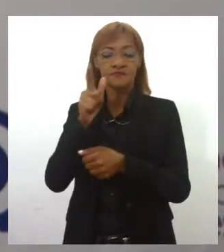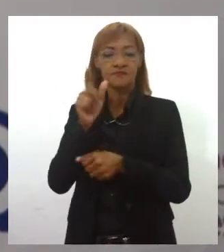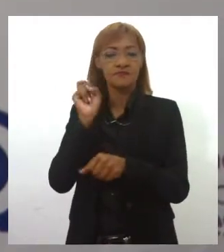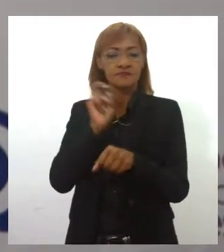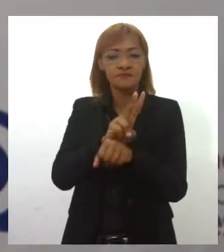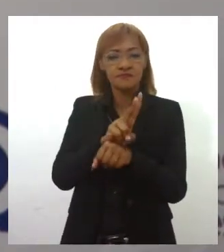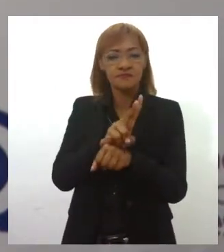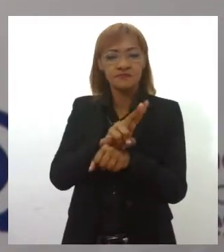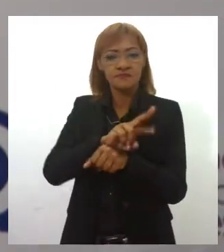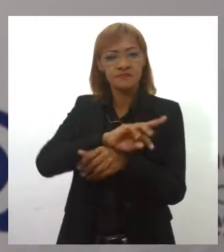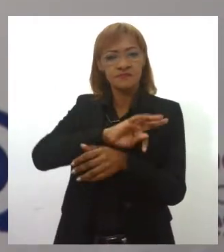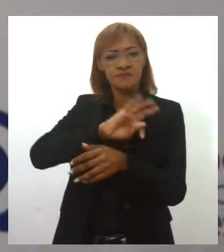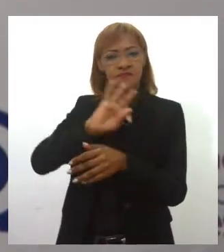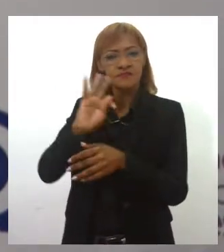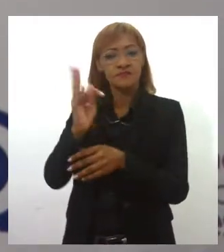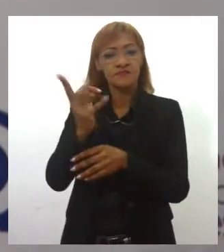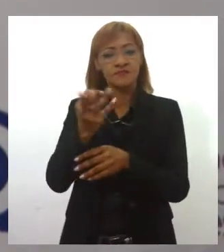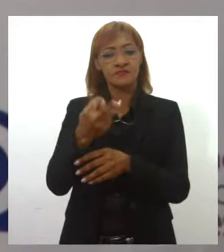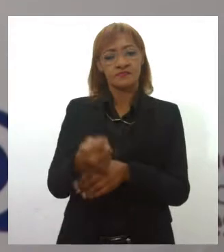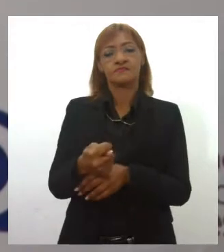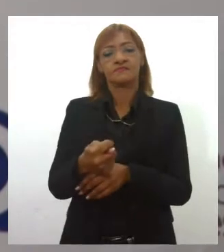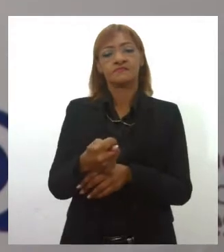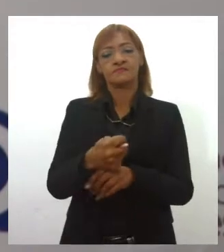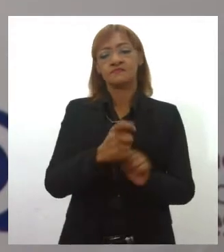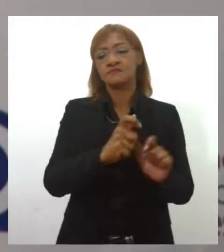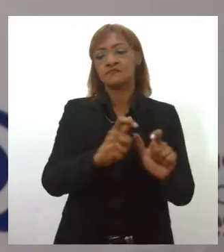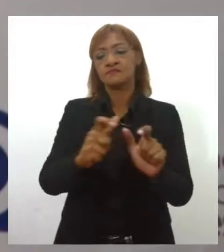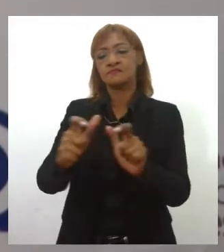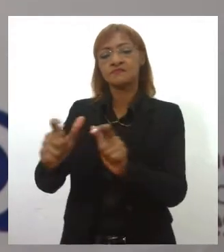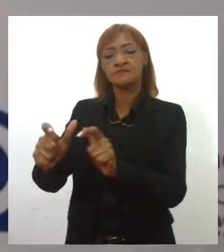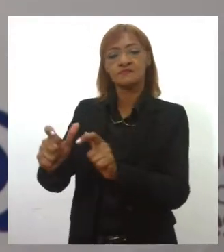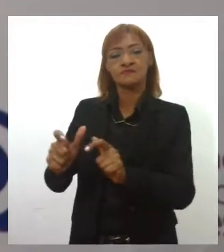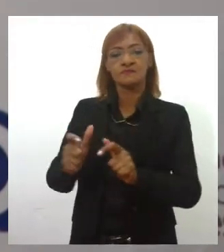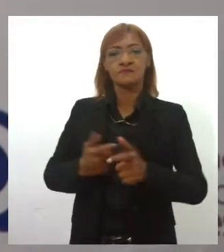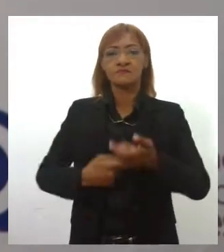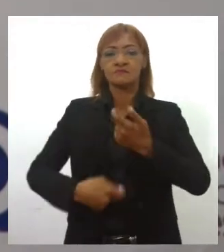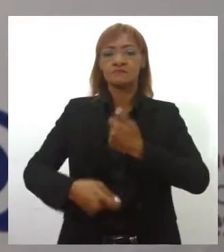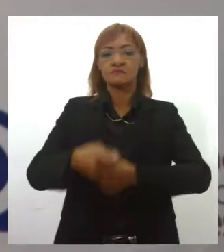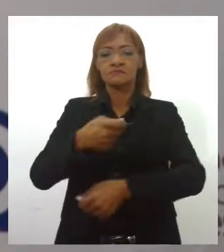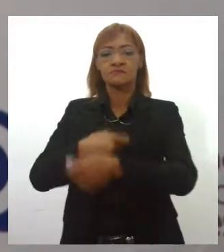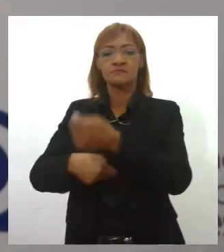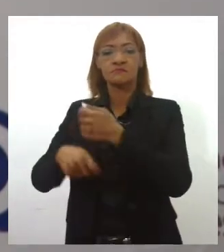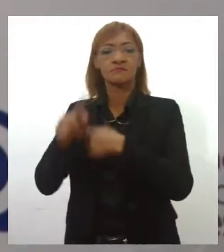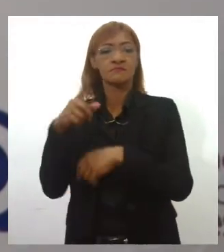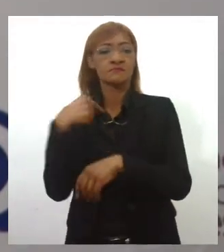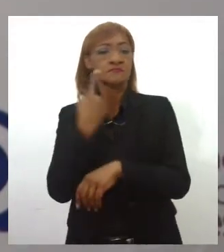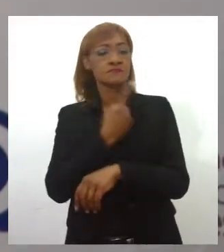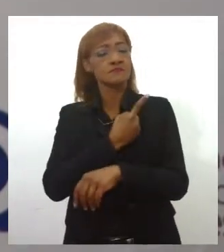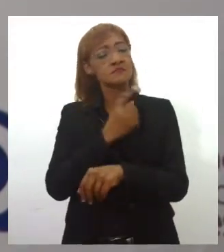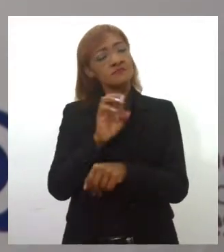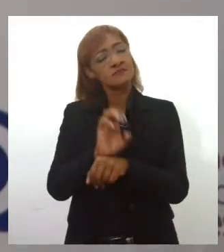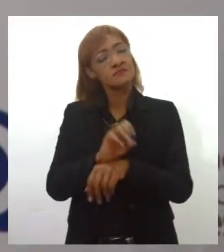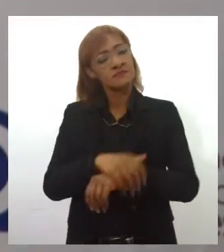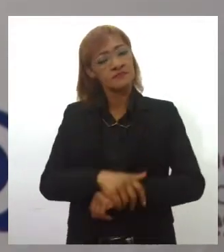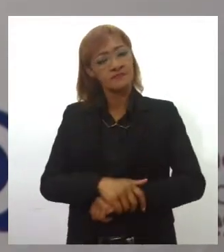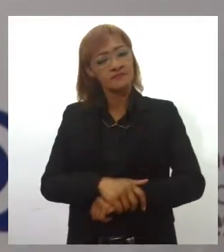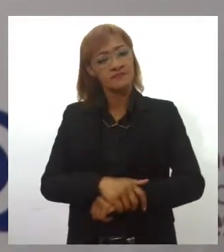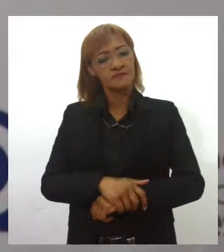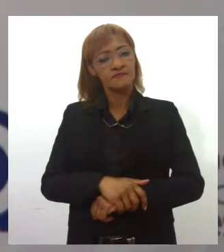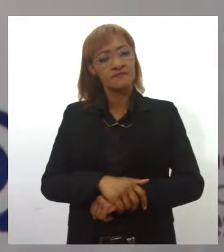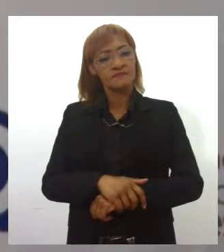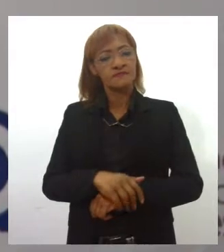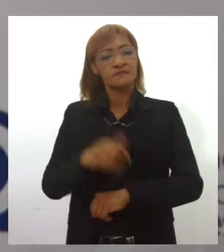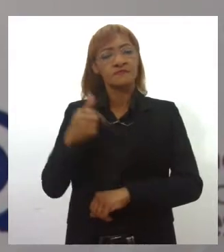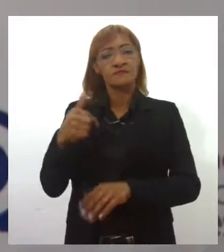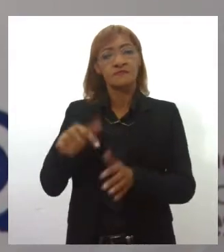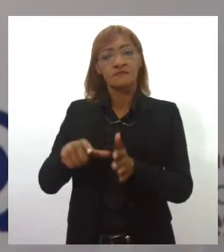todos os setores, todas as cadeias produtivas do nosso Estado. Eu estou falando desde o